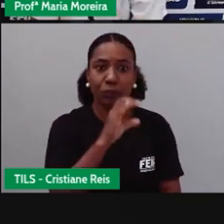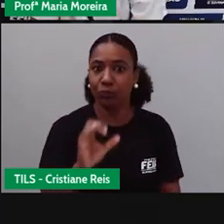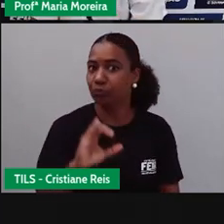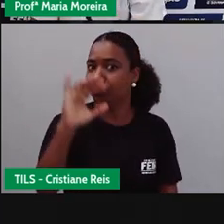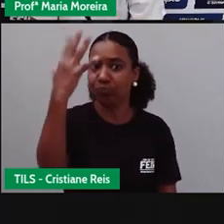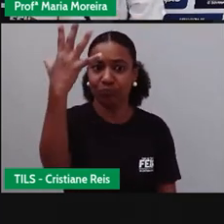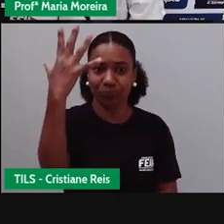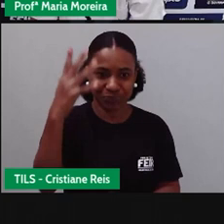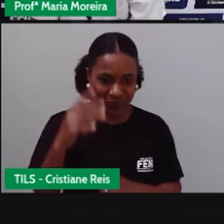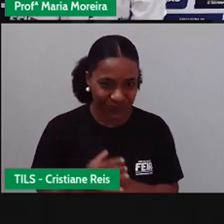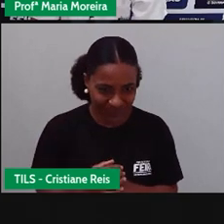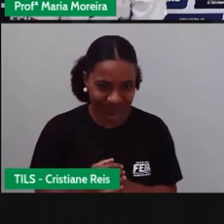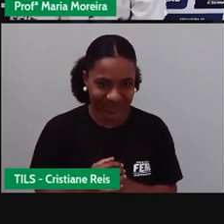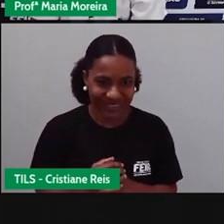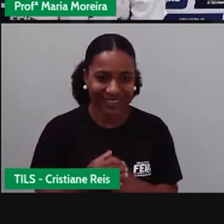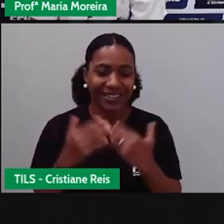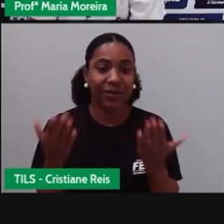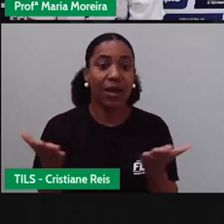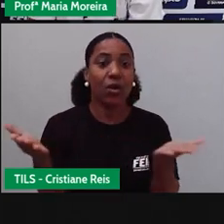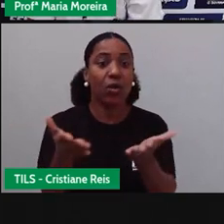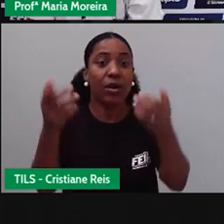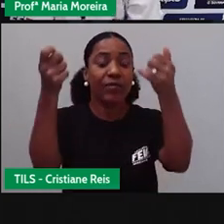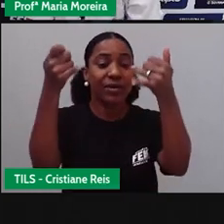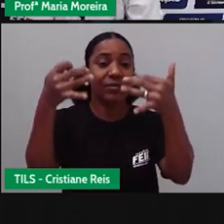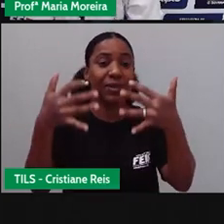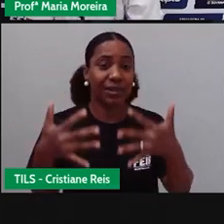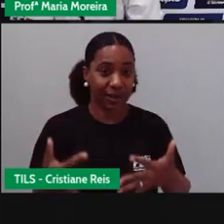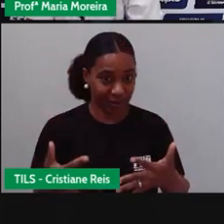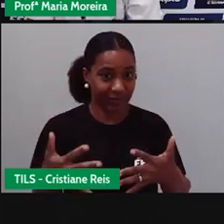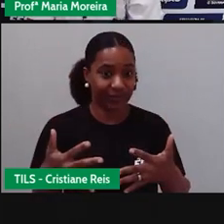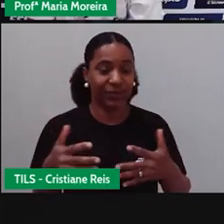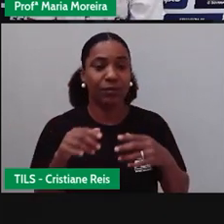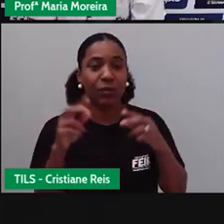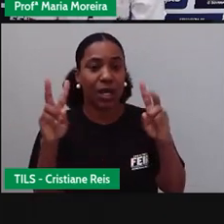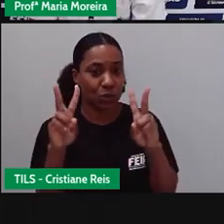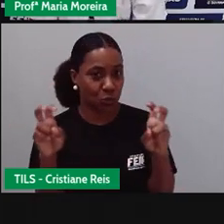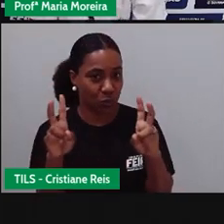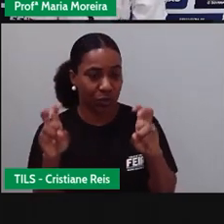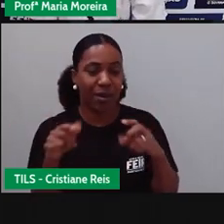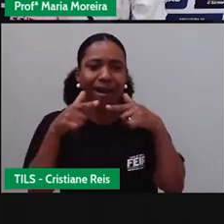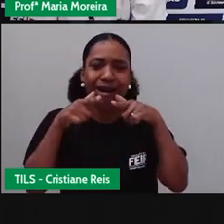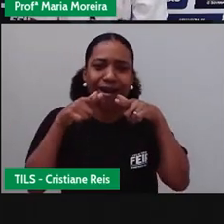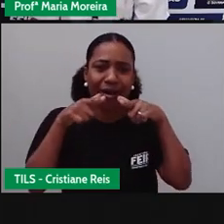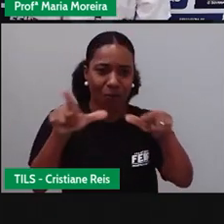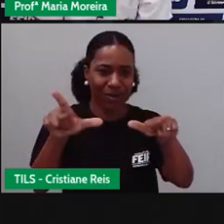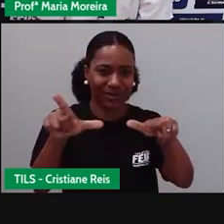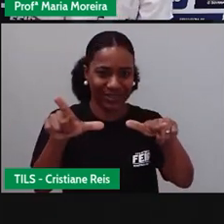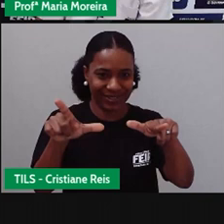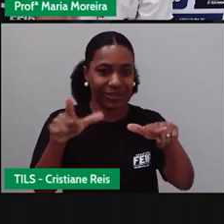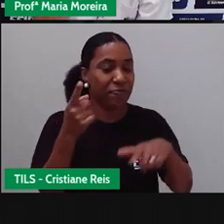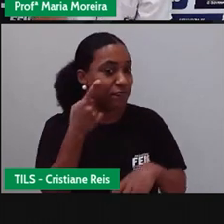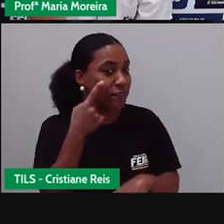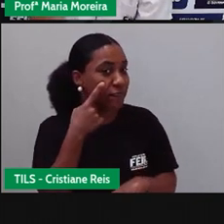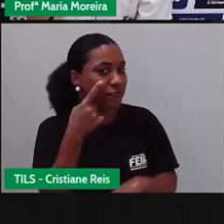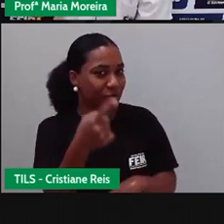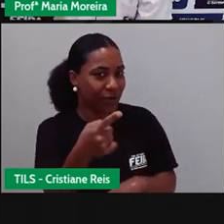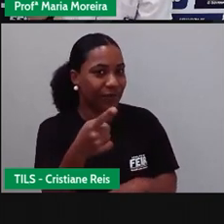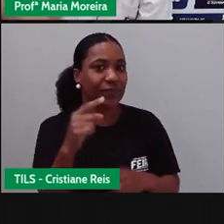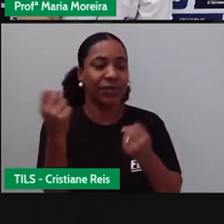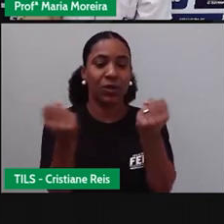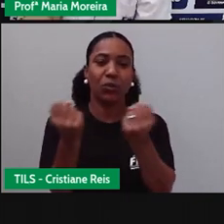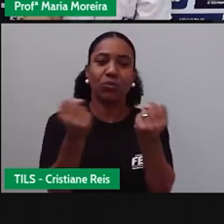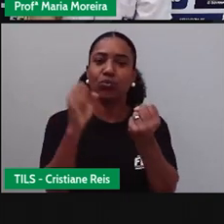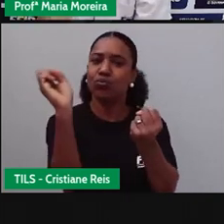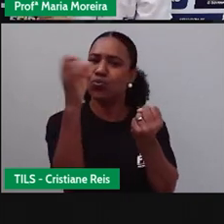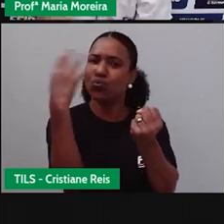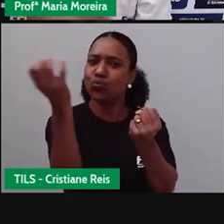E a gente vai conversar sobre algumas coisas aqui, dentro da área de linguagens, né? Que remetem aí à ambulância. Mas antes, para a gente falar